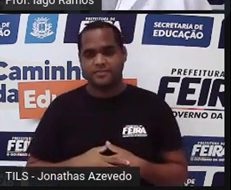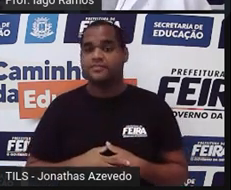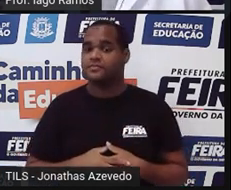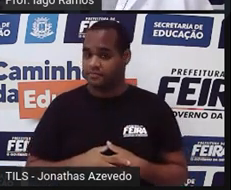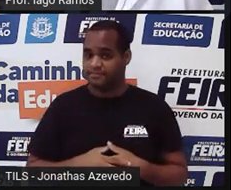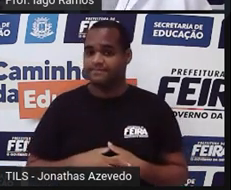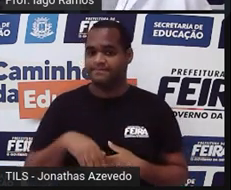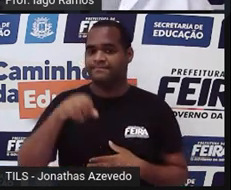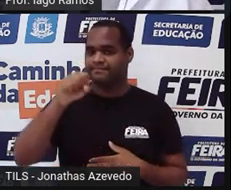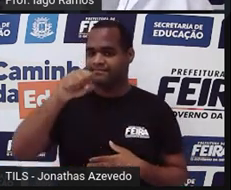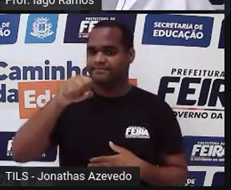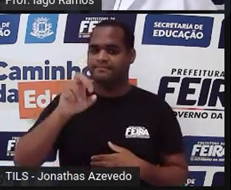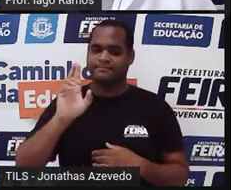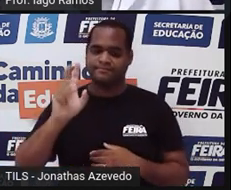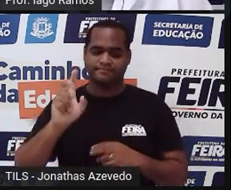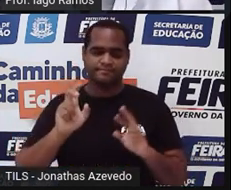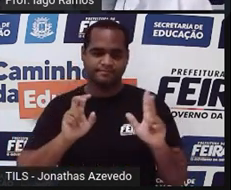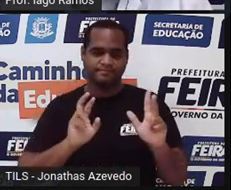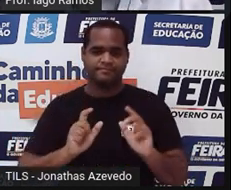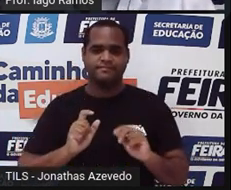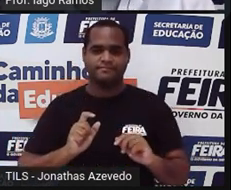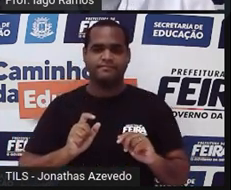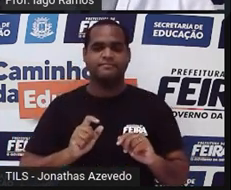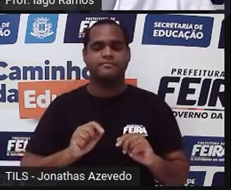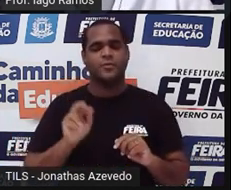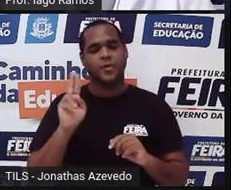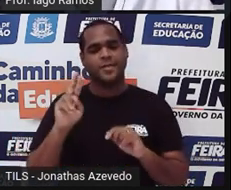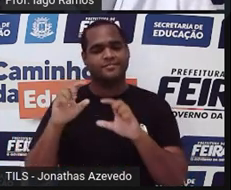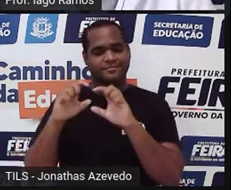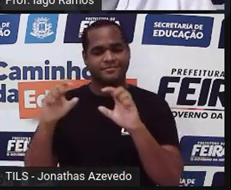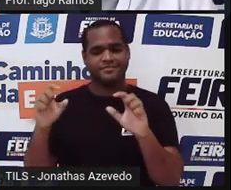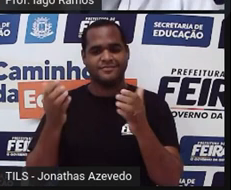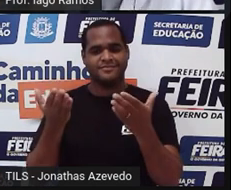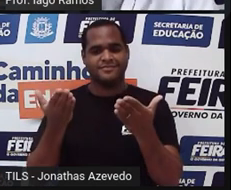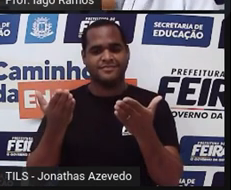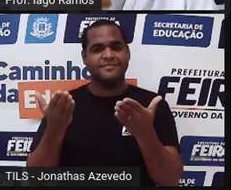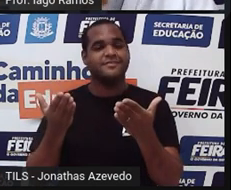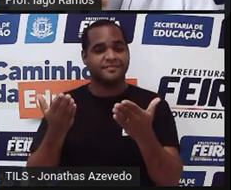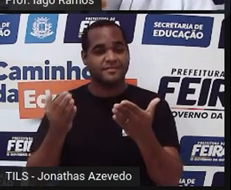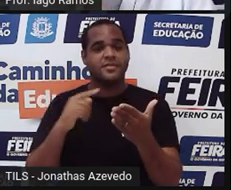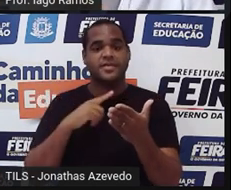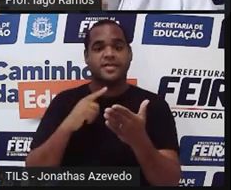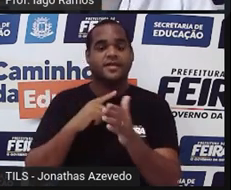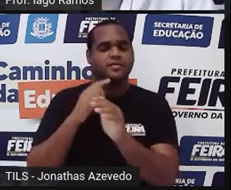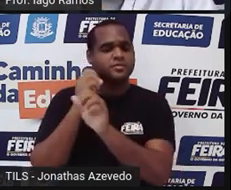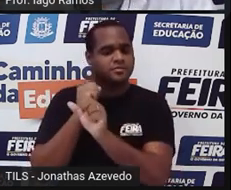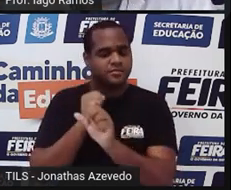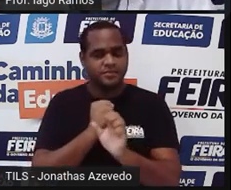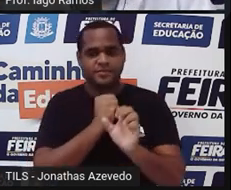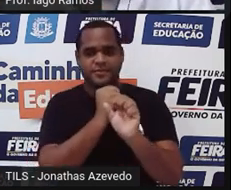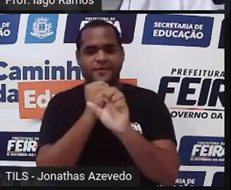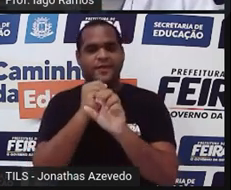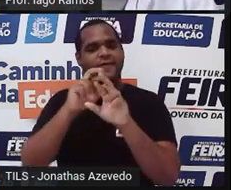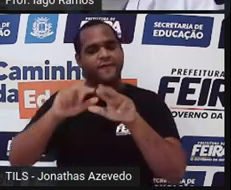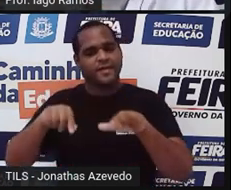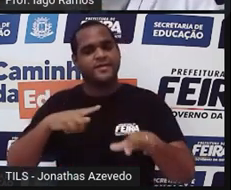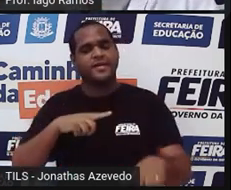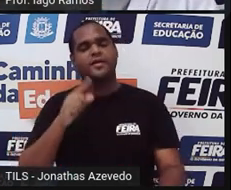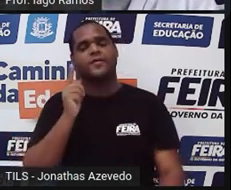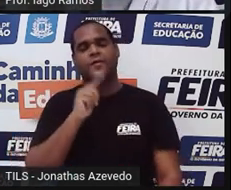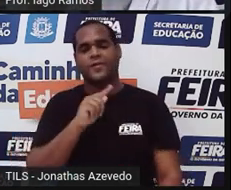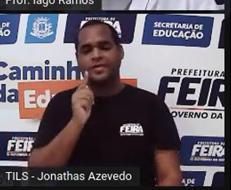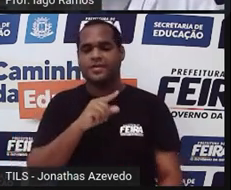Né? Então, esse é o chamado triângulo escaleno. Tá bom? Então, com essas medidas, bacana. Deu para construir triângulo.